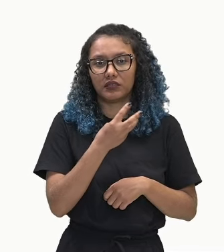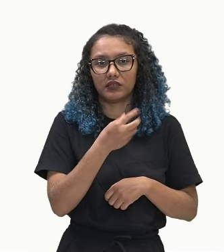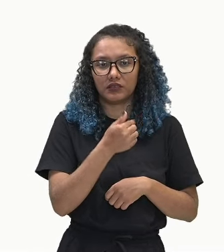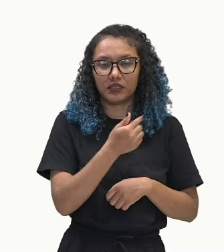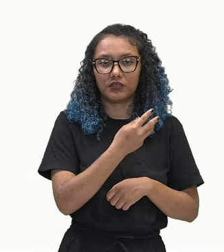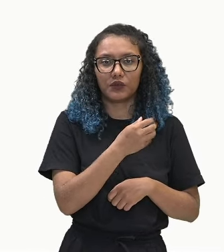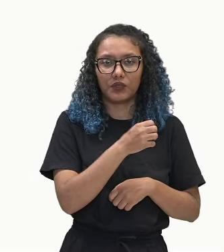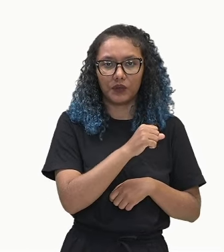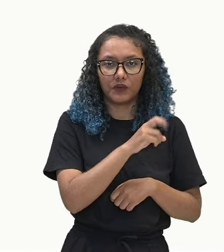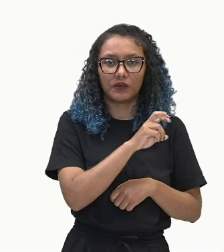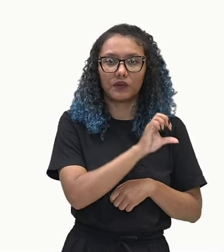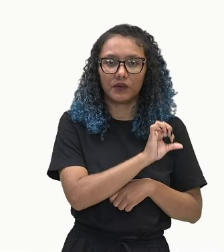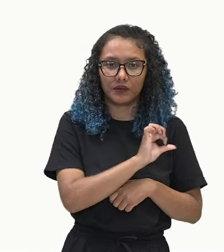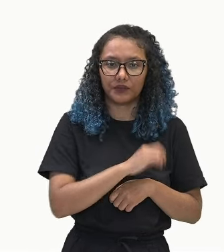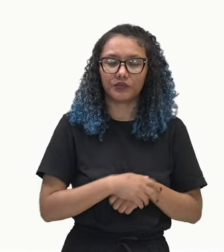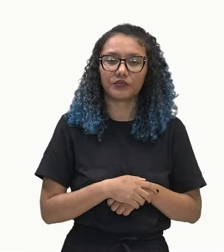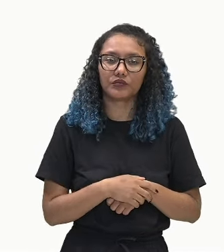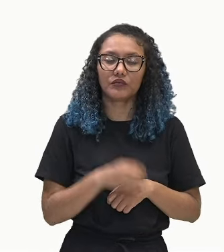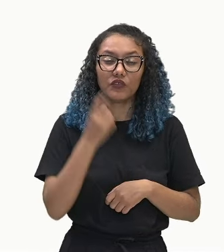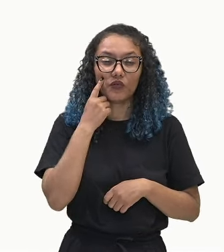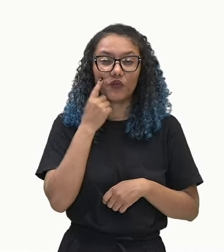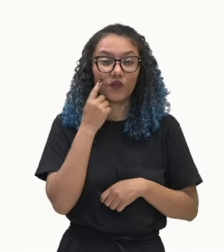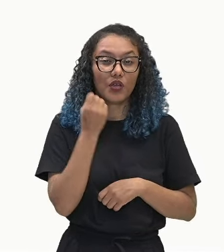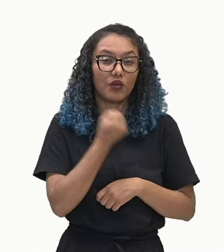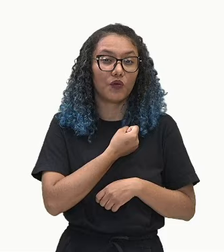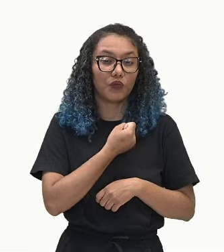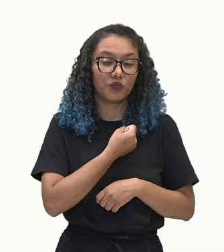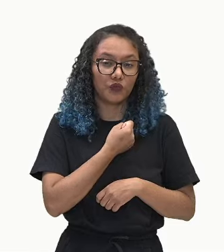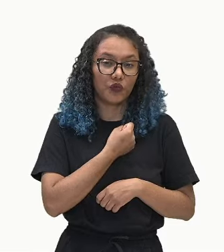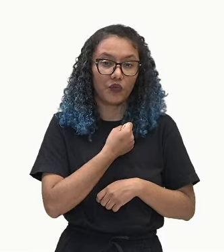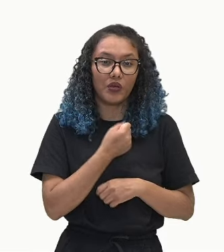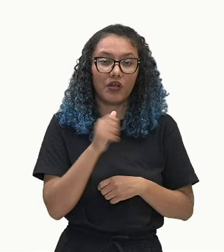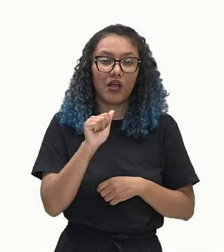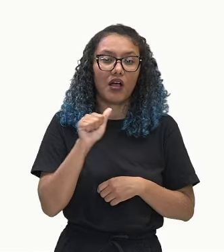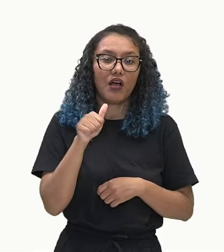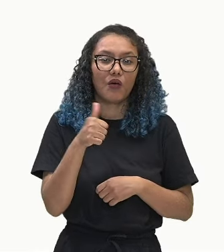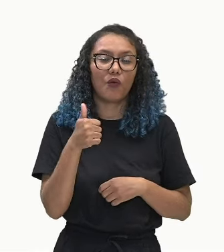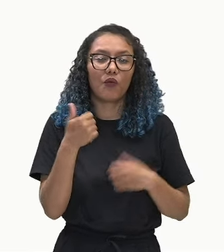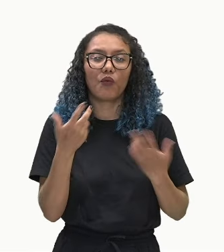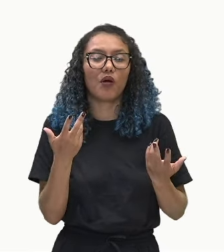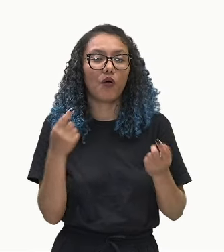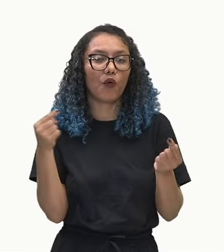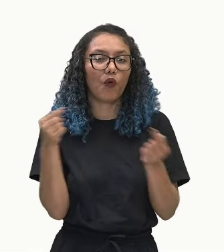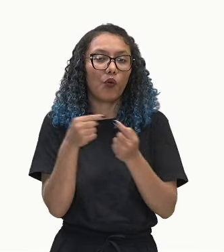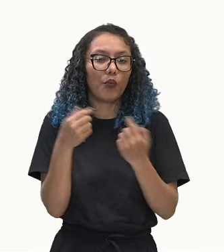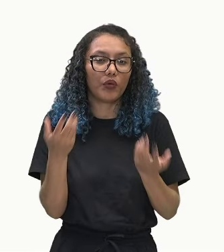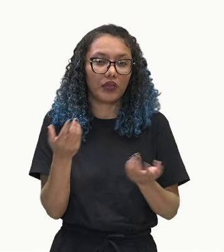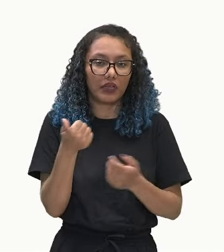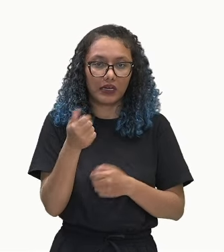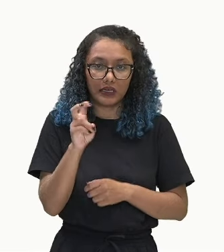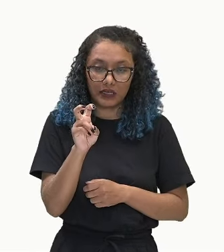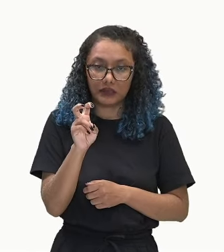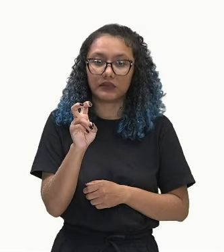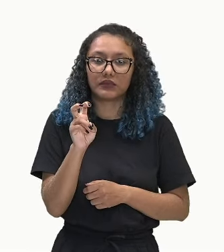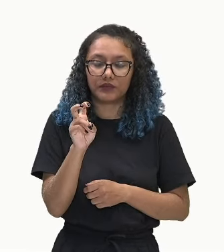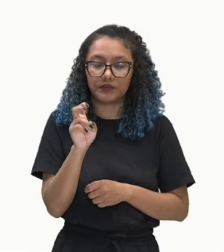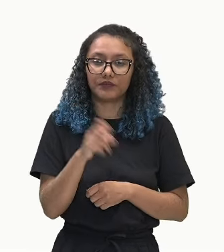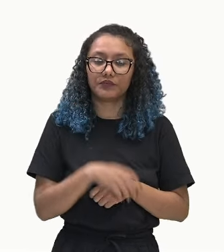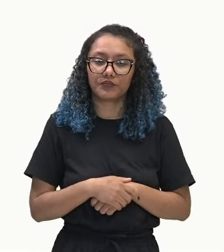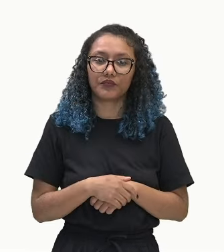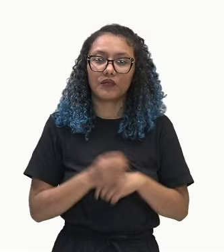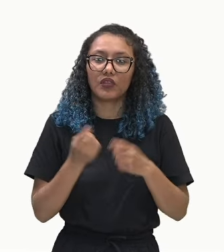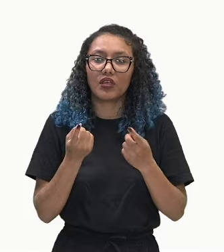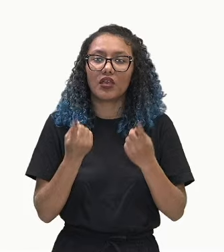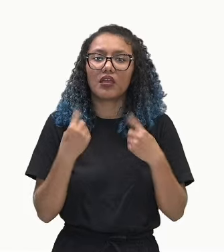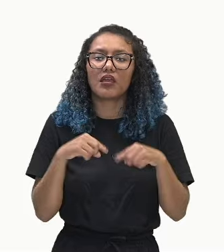59. Vamos identificar os termos. O A1, que é o primeiro termo, é igual a 15. E